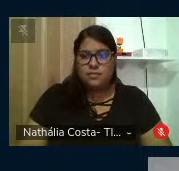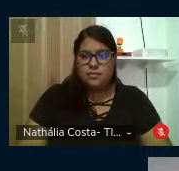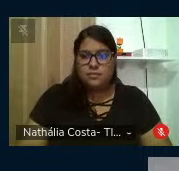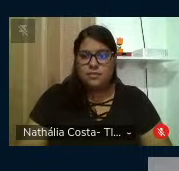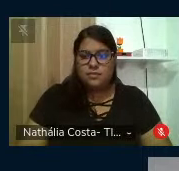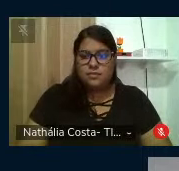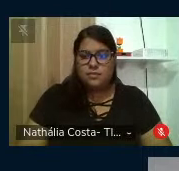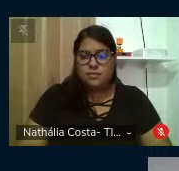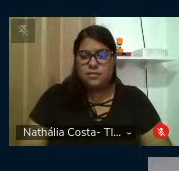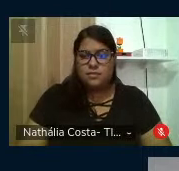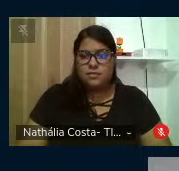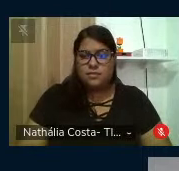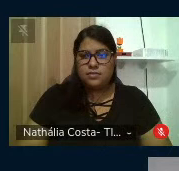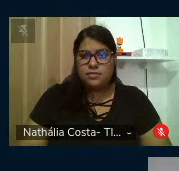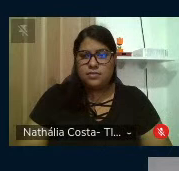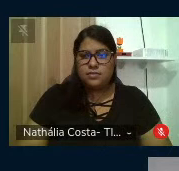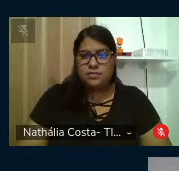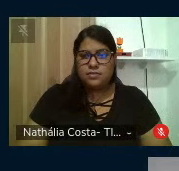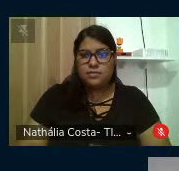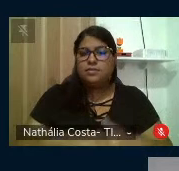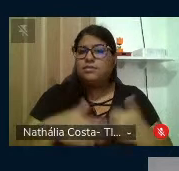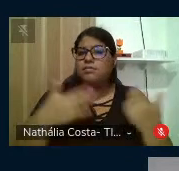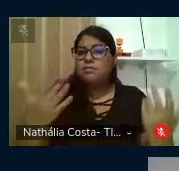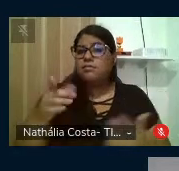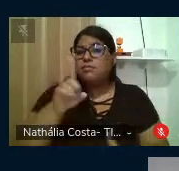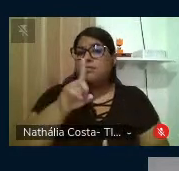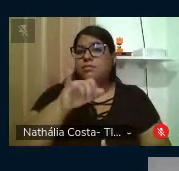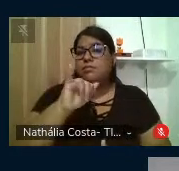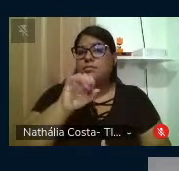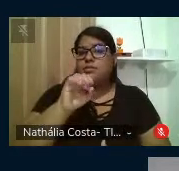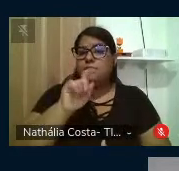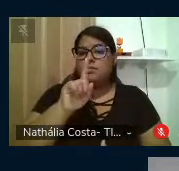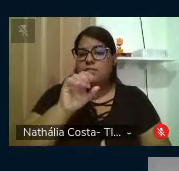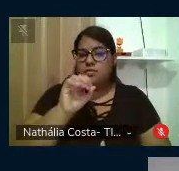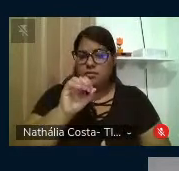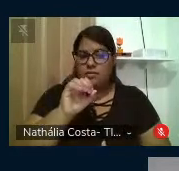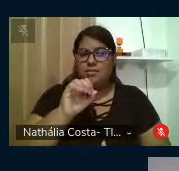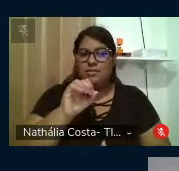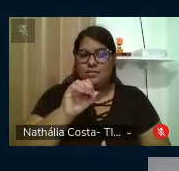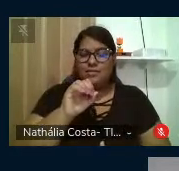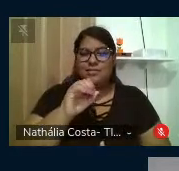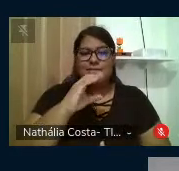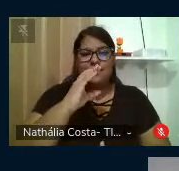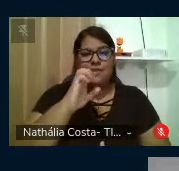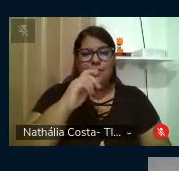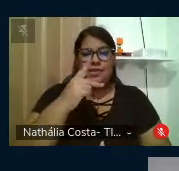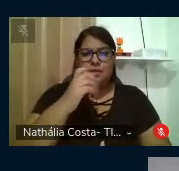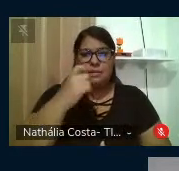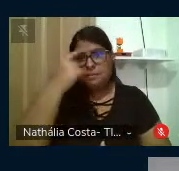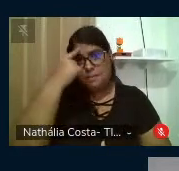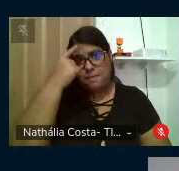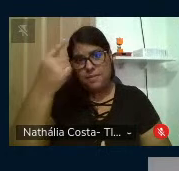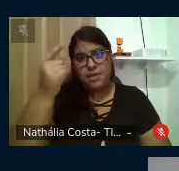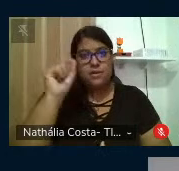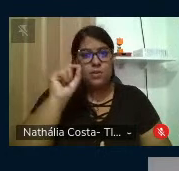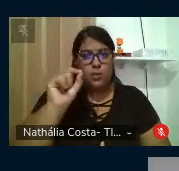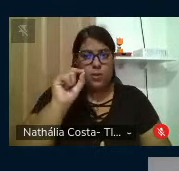Então, o Diogo, editor da CEP, pensou